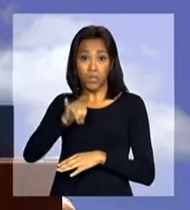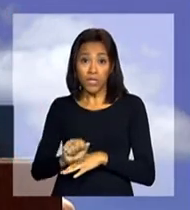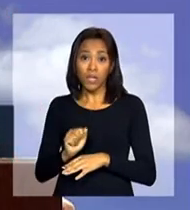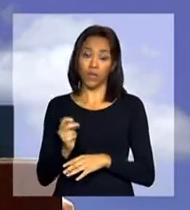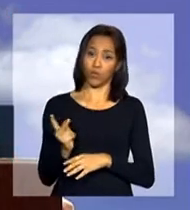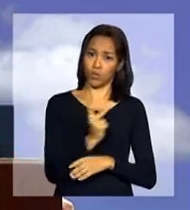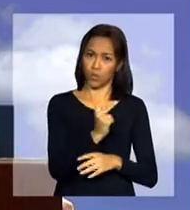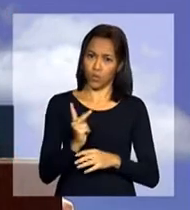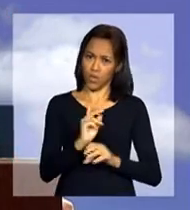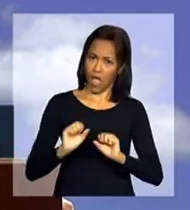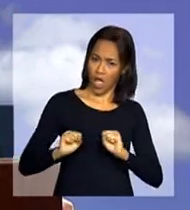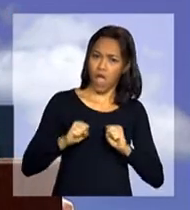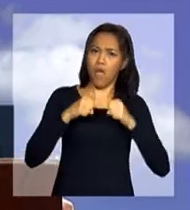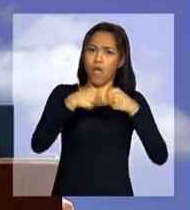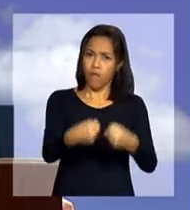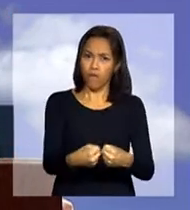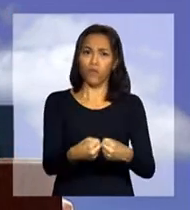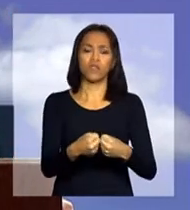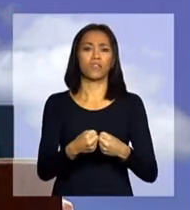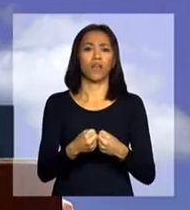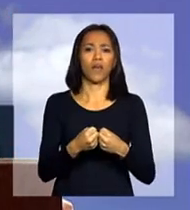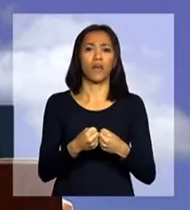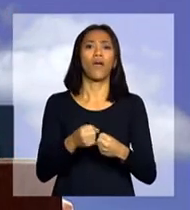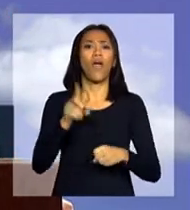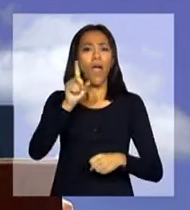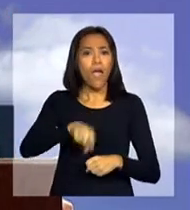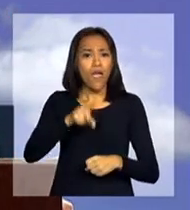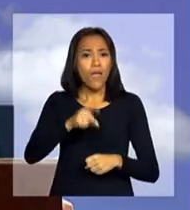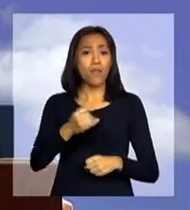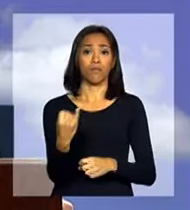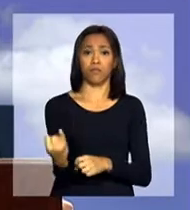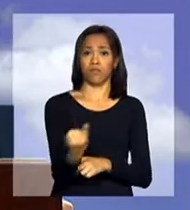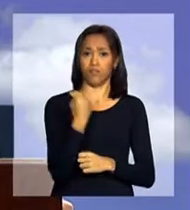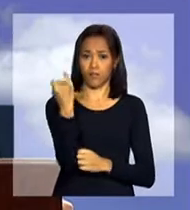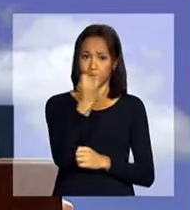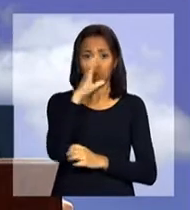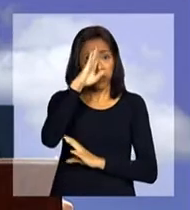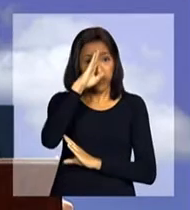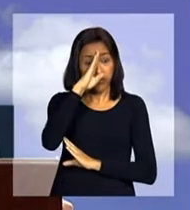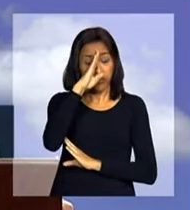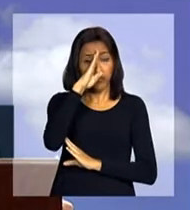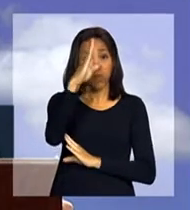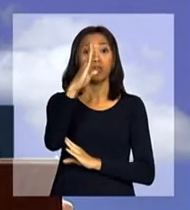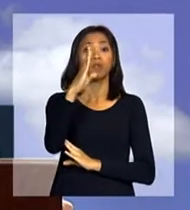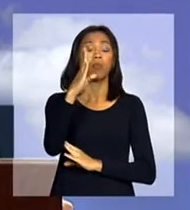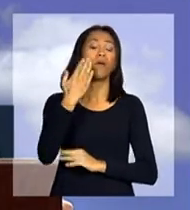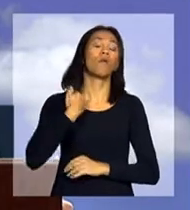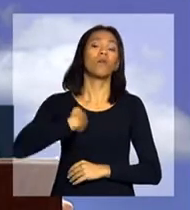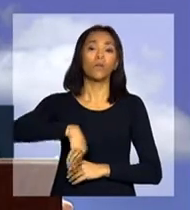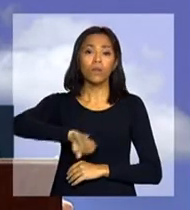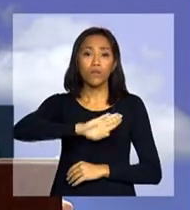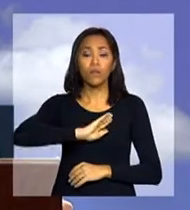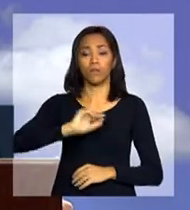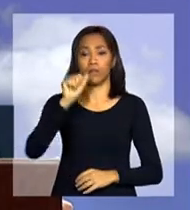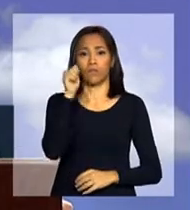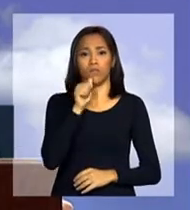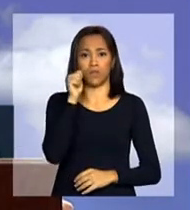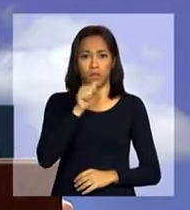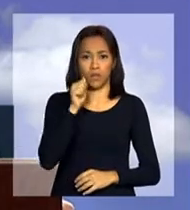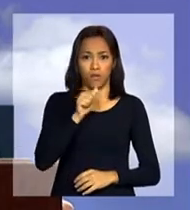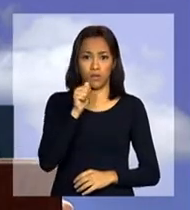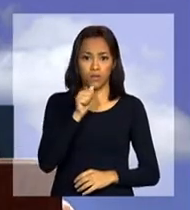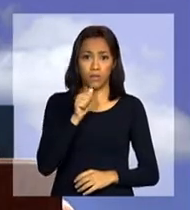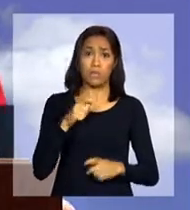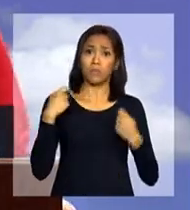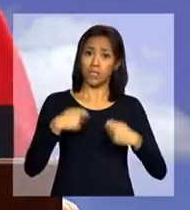Reforçar a autonomia são fáceis da moeda principal que nós mulheres temos de